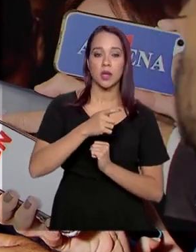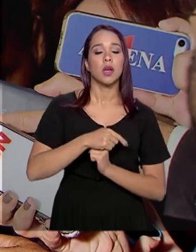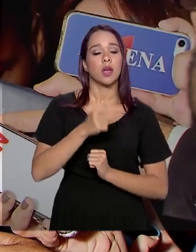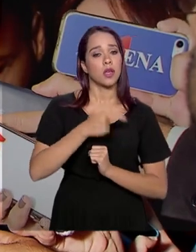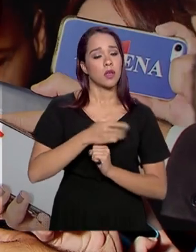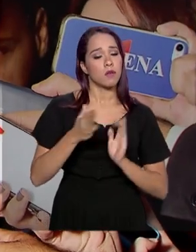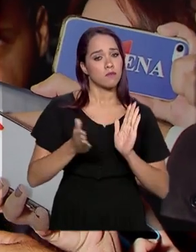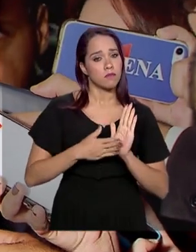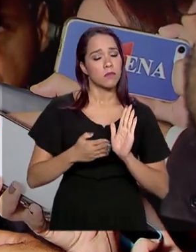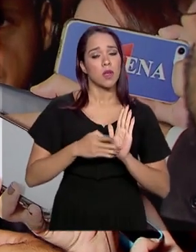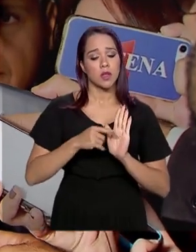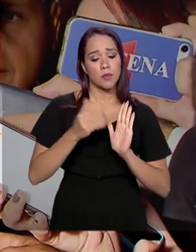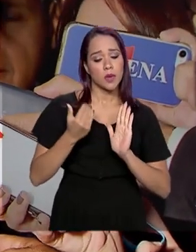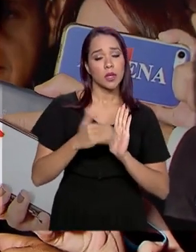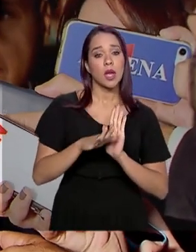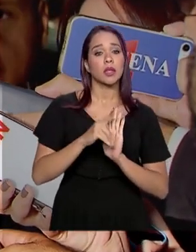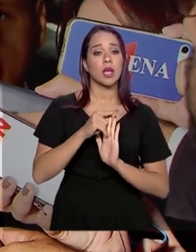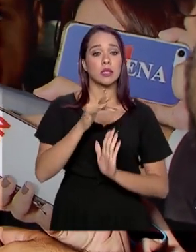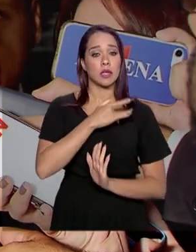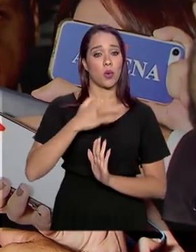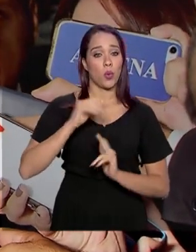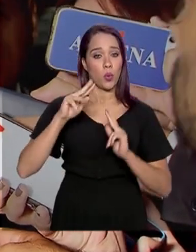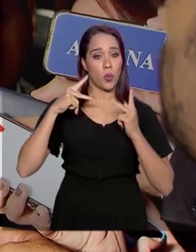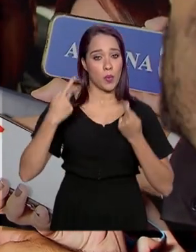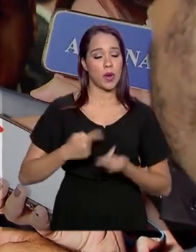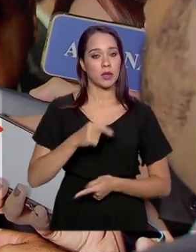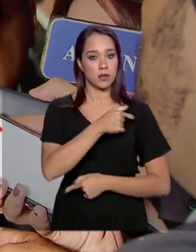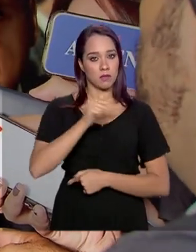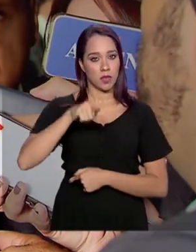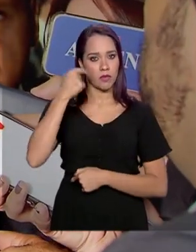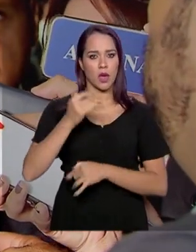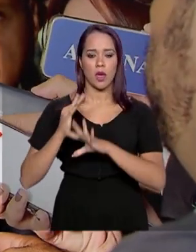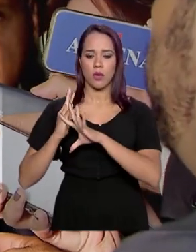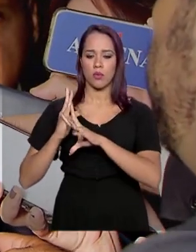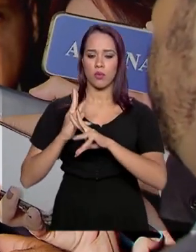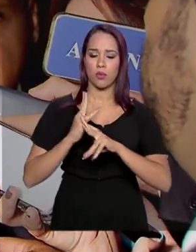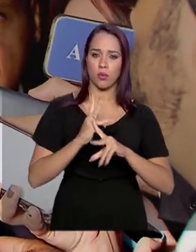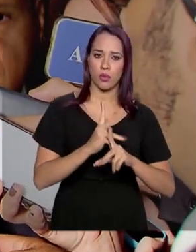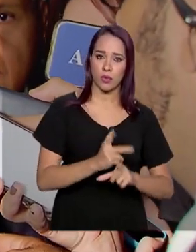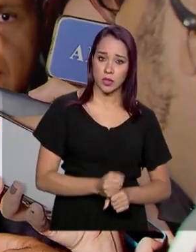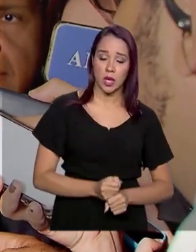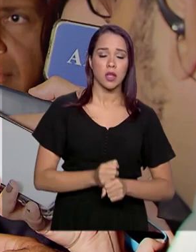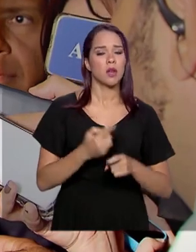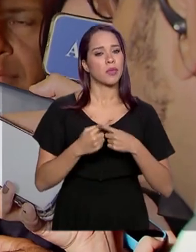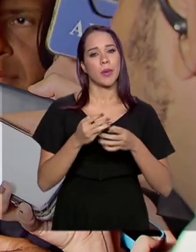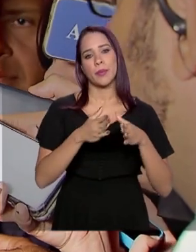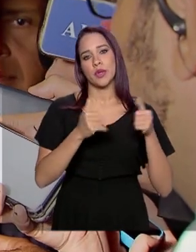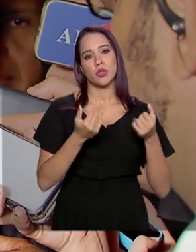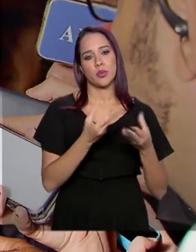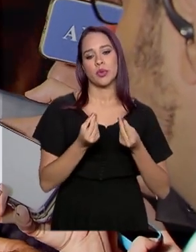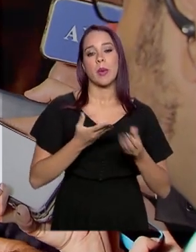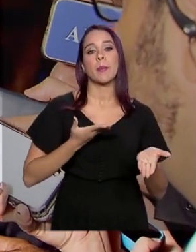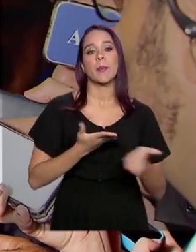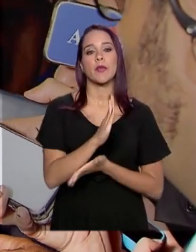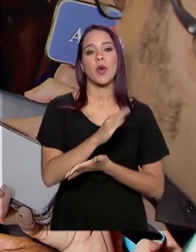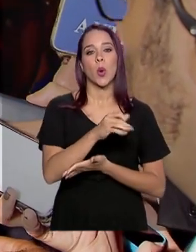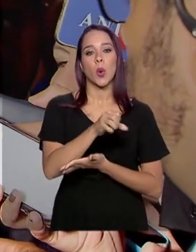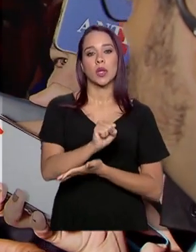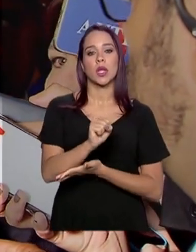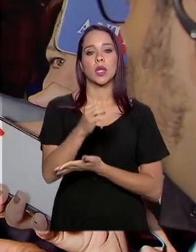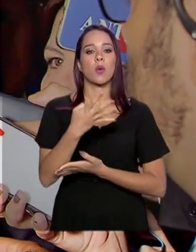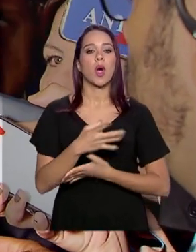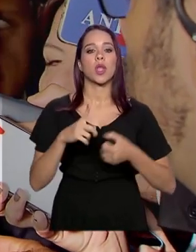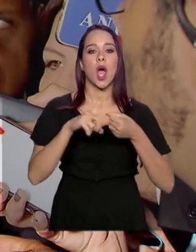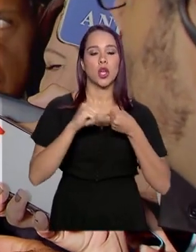mandar o que diz respeito à saúde humana, na semana que vem, em revisadinho, porque seria pedir muito para eles aprovarem 84